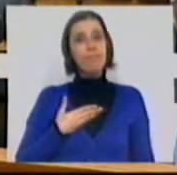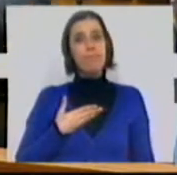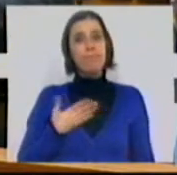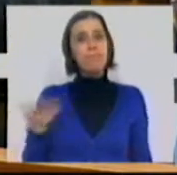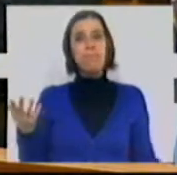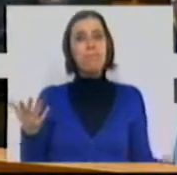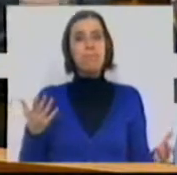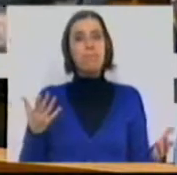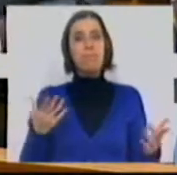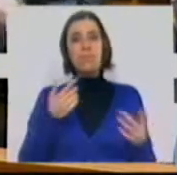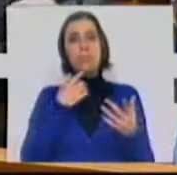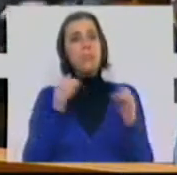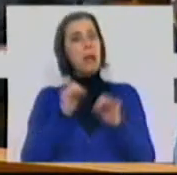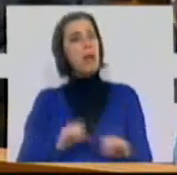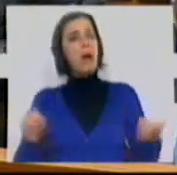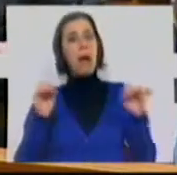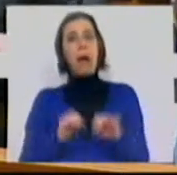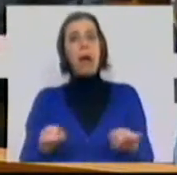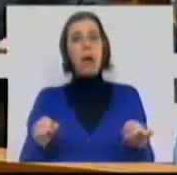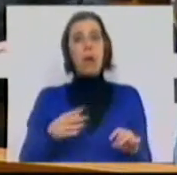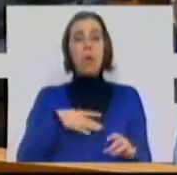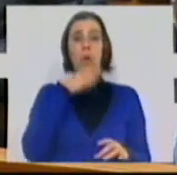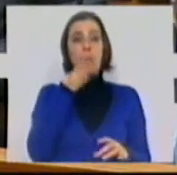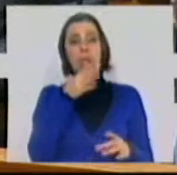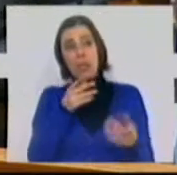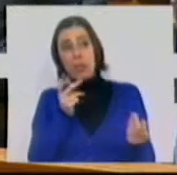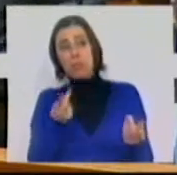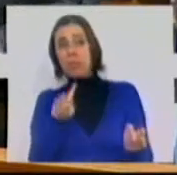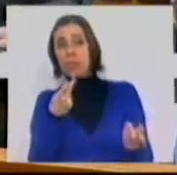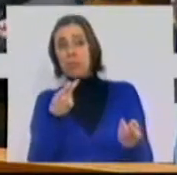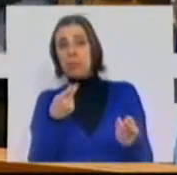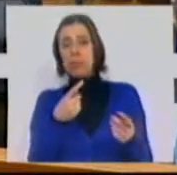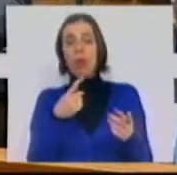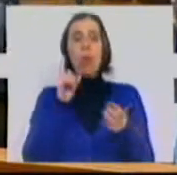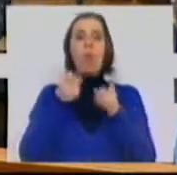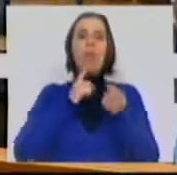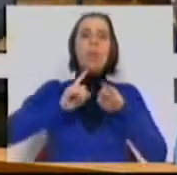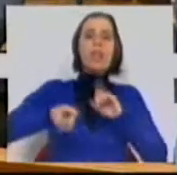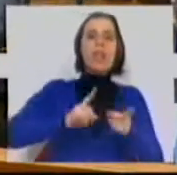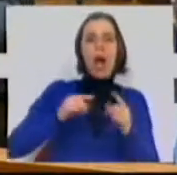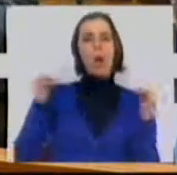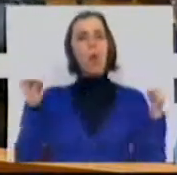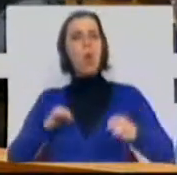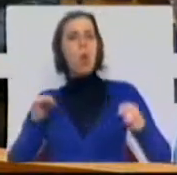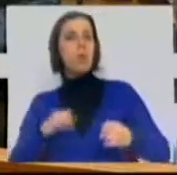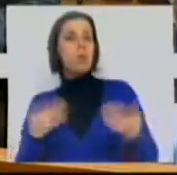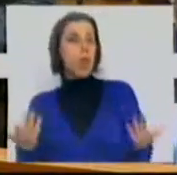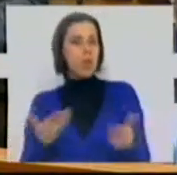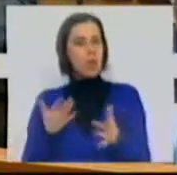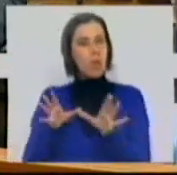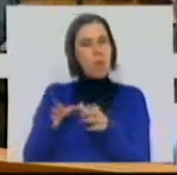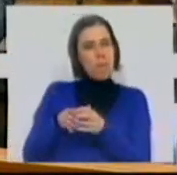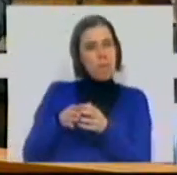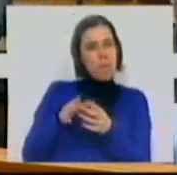não contrariaram nada daquilo que eu referi sobre o mito do diálogo e do consenso e nomeadamente